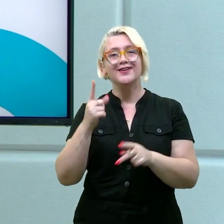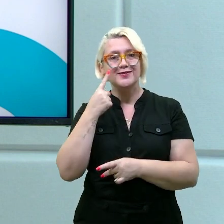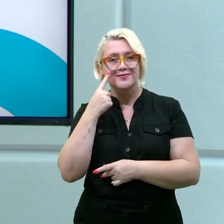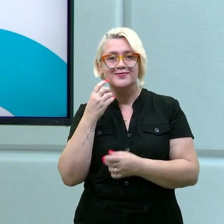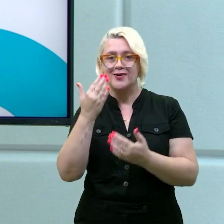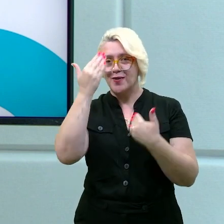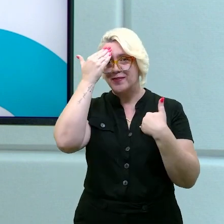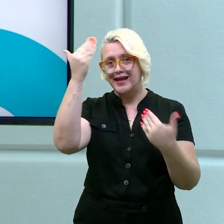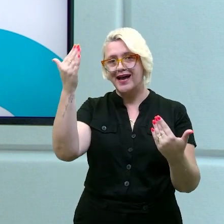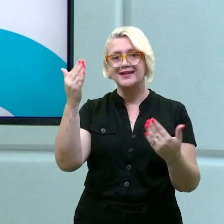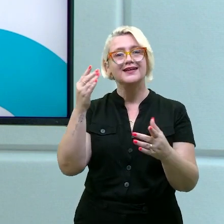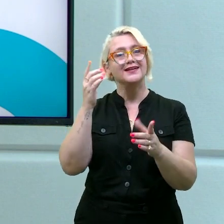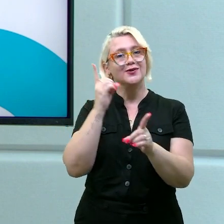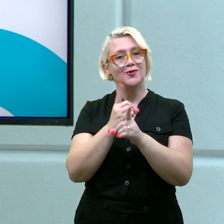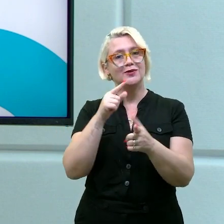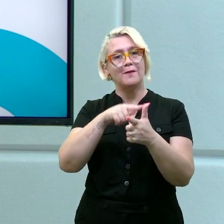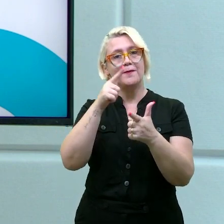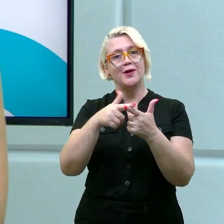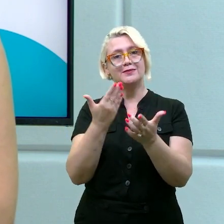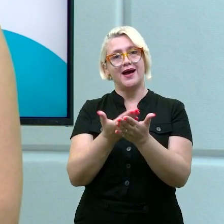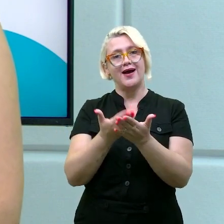obrigada e até a próxima!